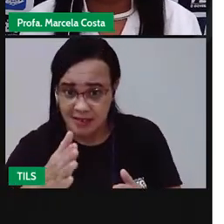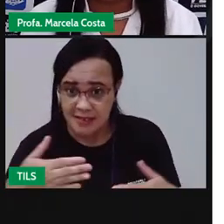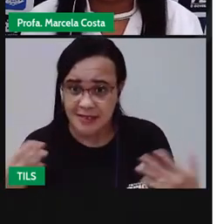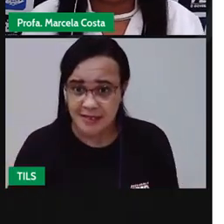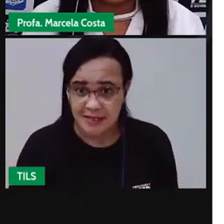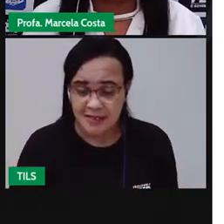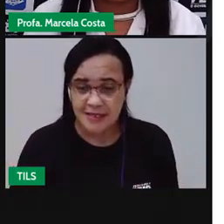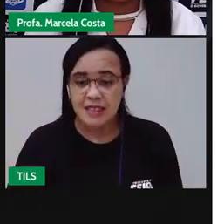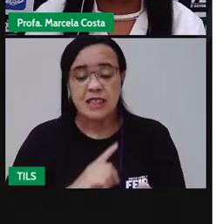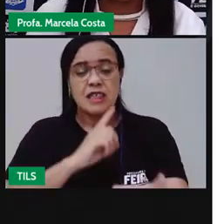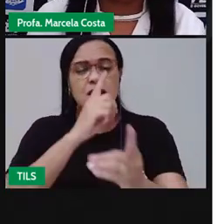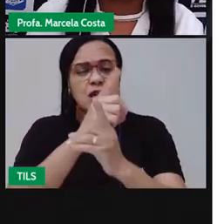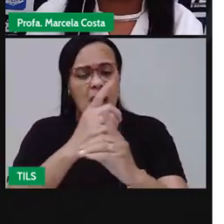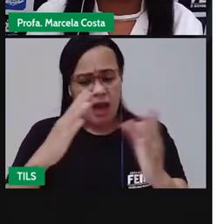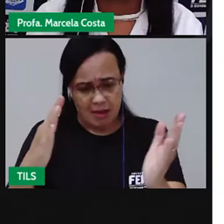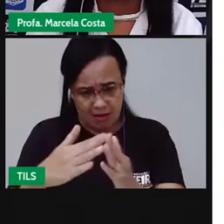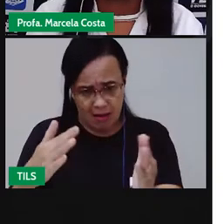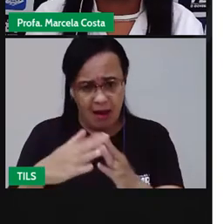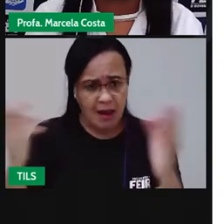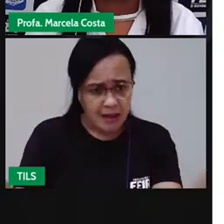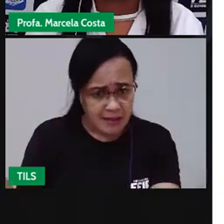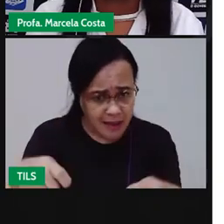identificar que casa é essa?